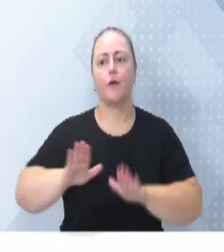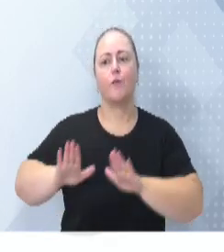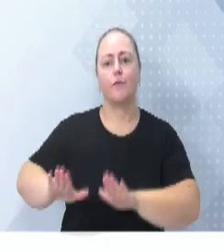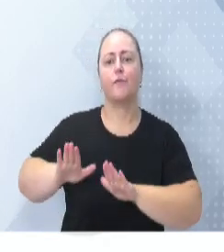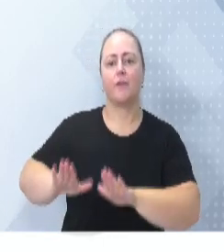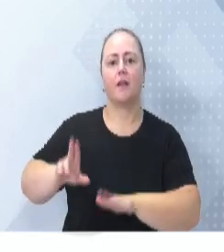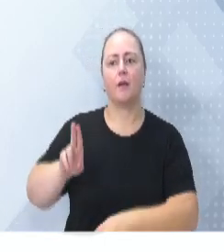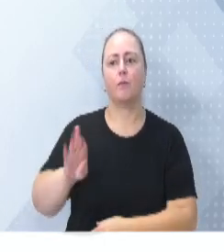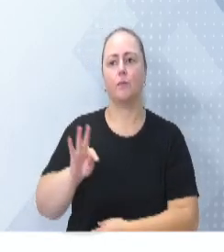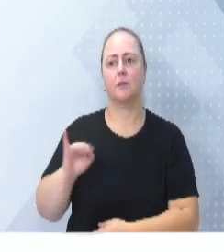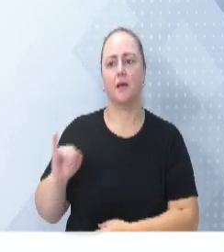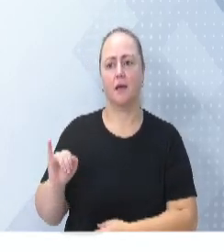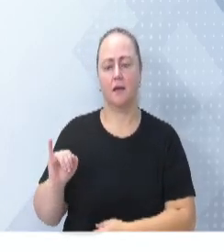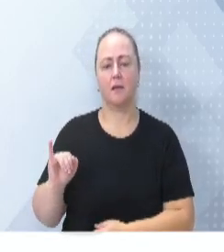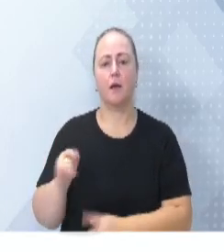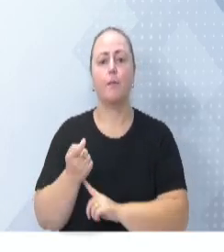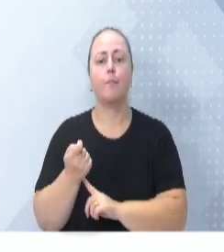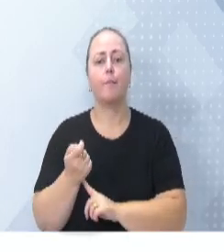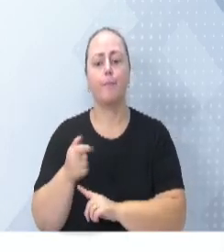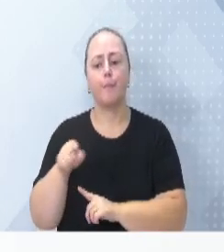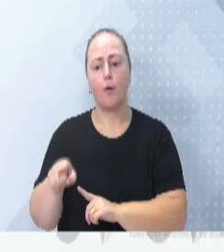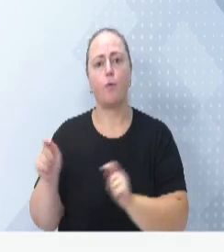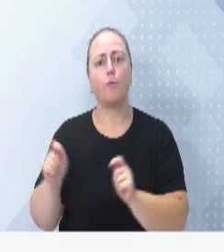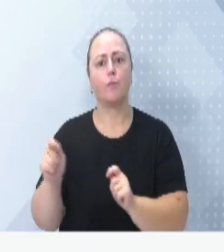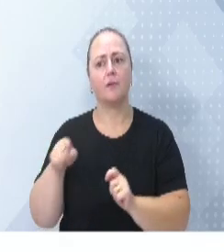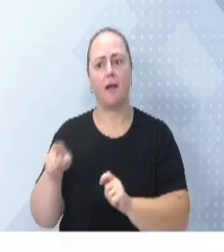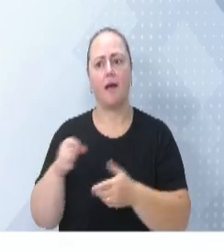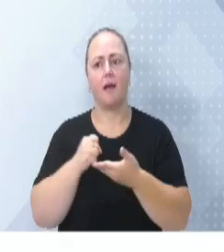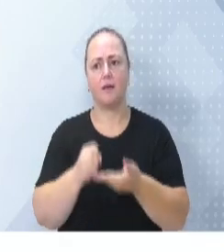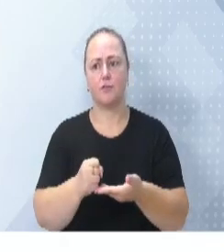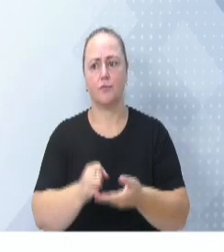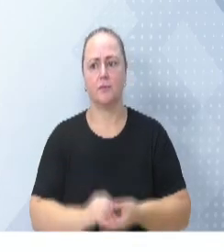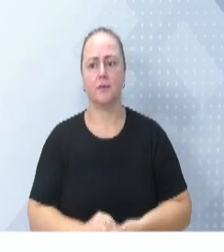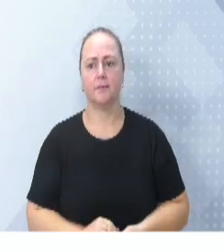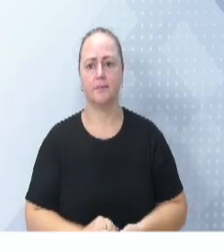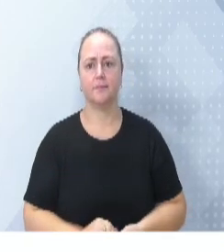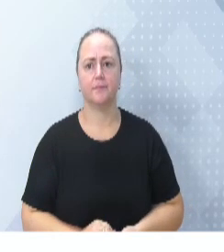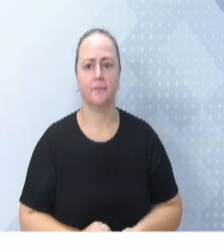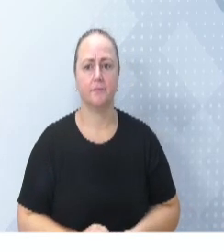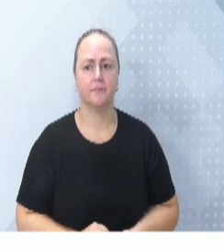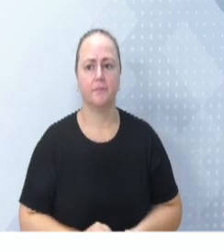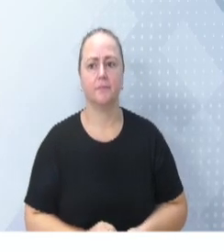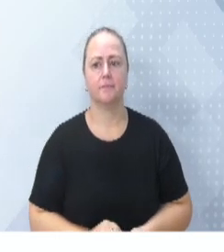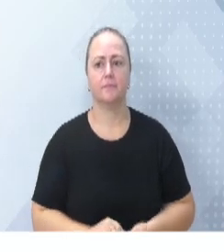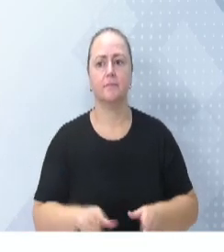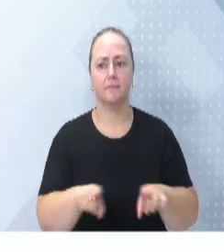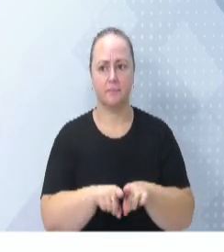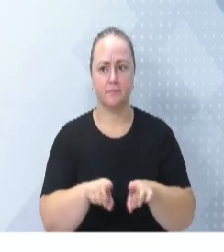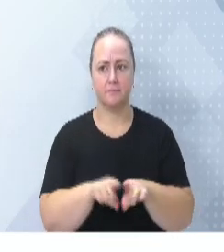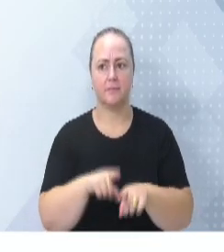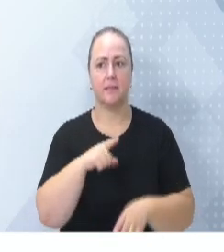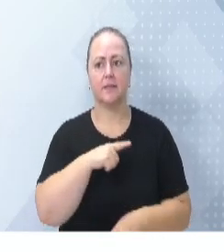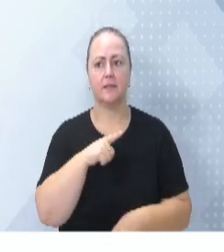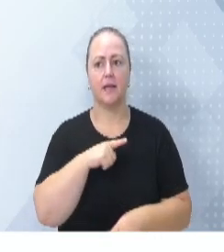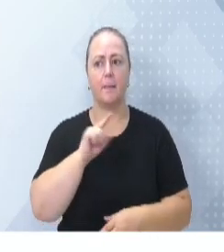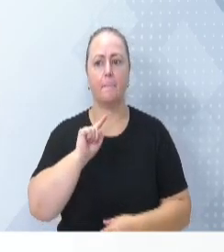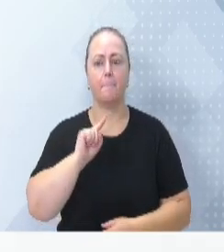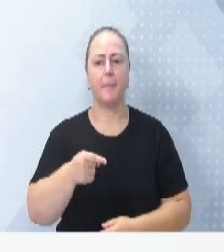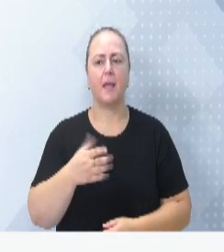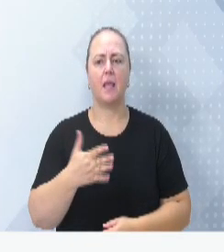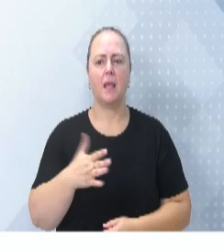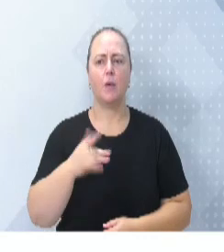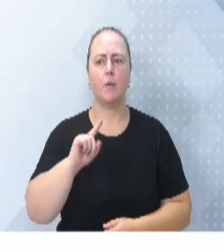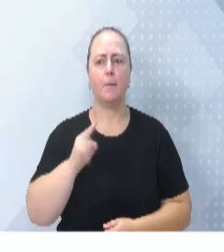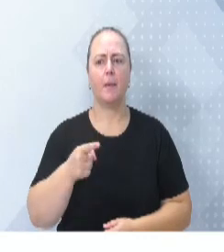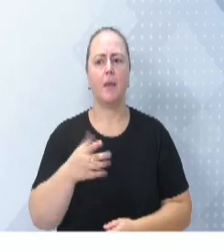único dos poucos hospitais que tem esse recurso hoje. Nossos recursos humanos, somos mais de mil colaboradores, quase 300